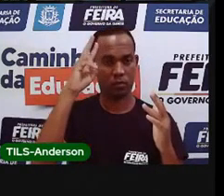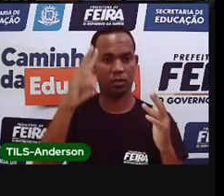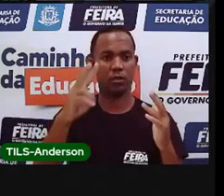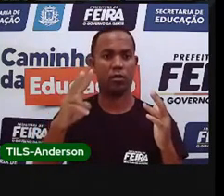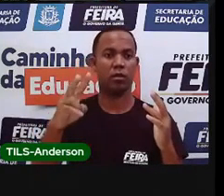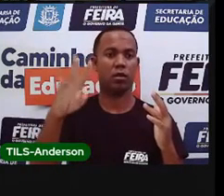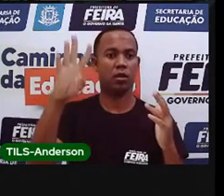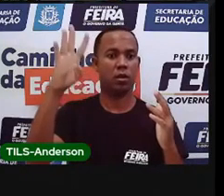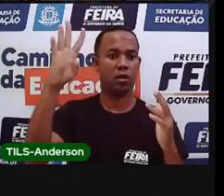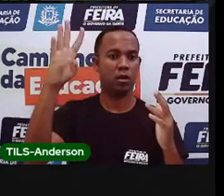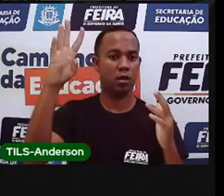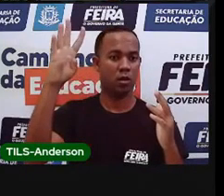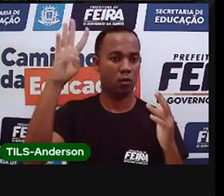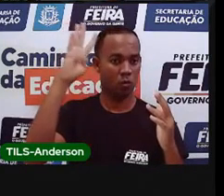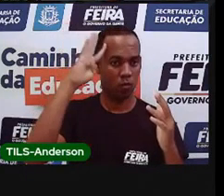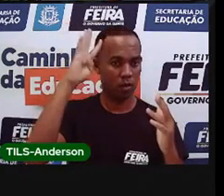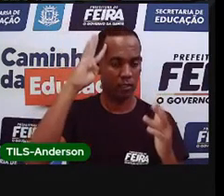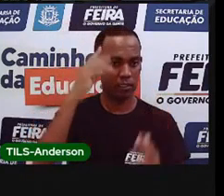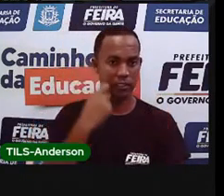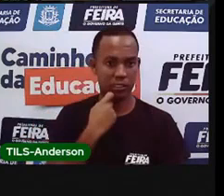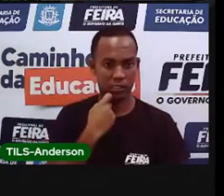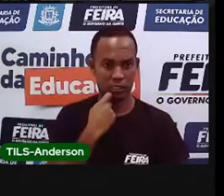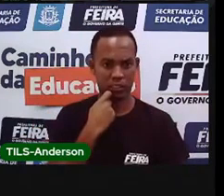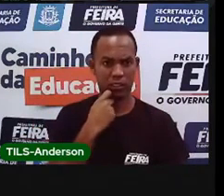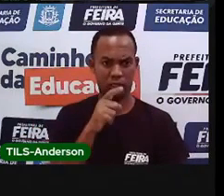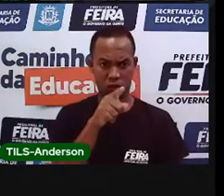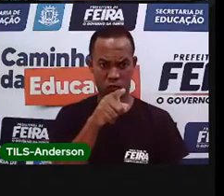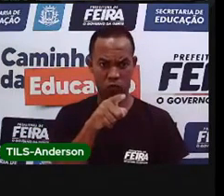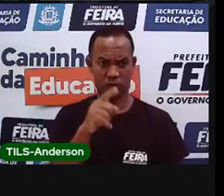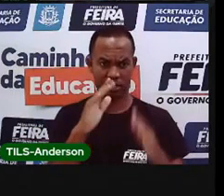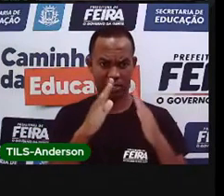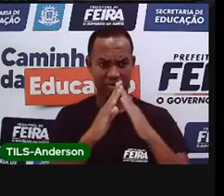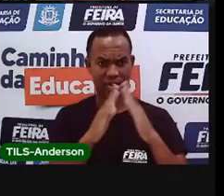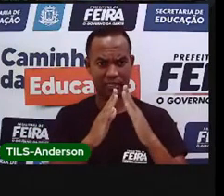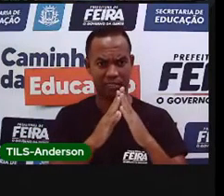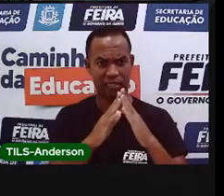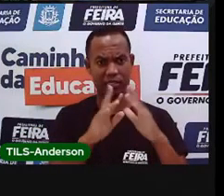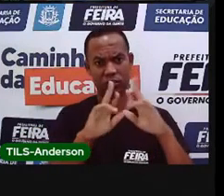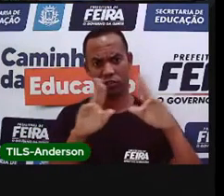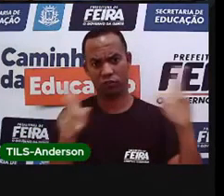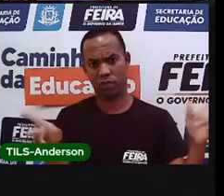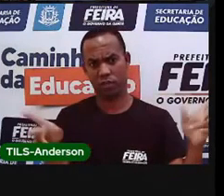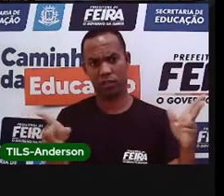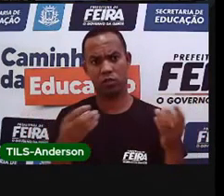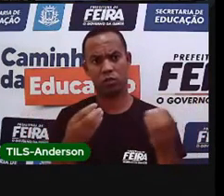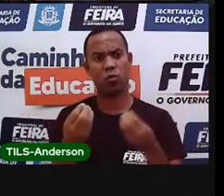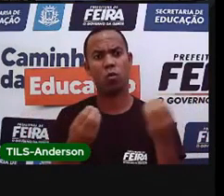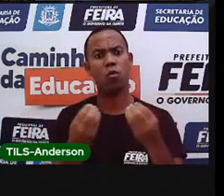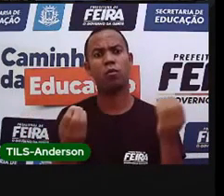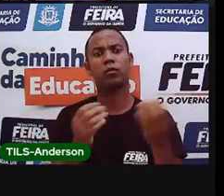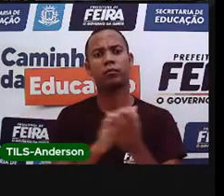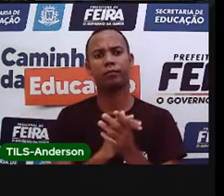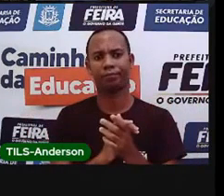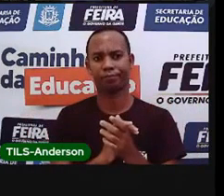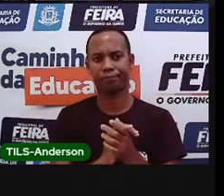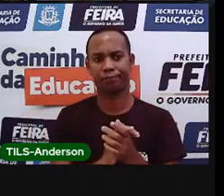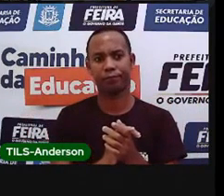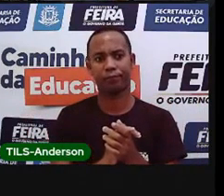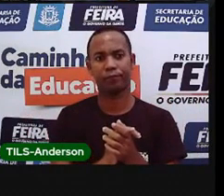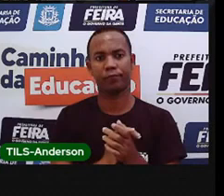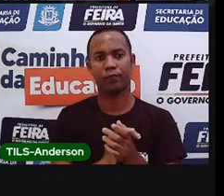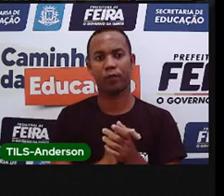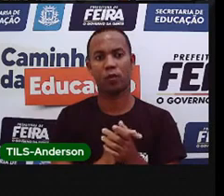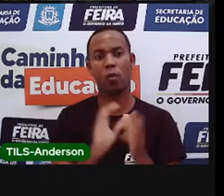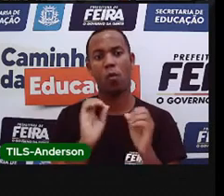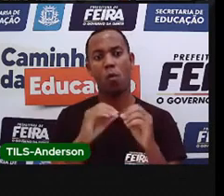Na sua casa, são os mesmos dias? Ou é, tipo, terça, quinta e sábado? Ou